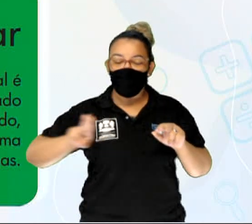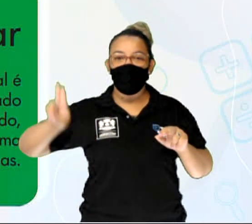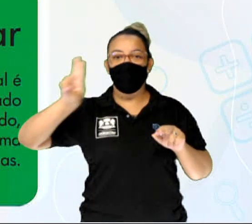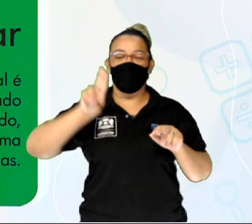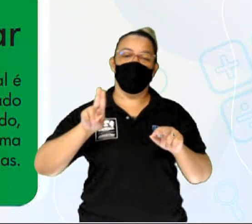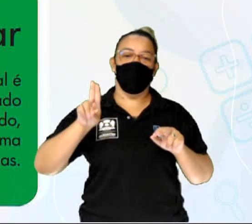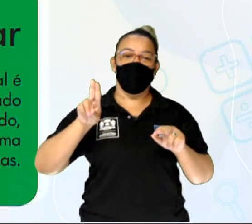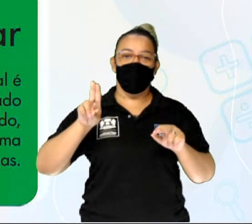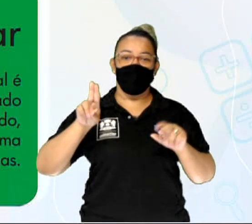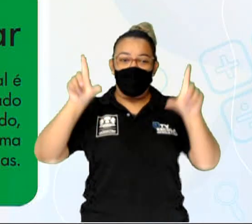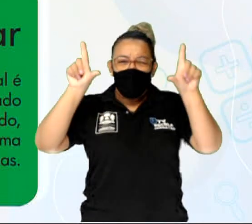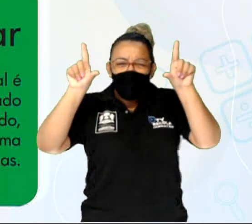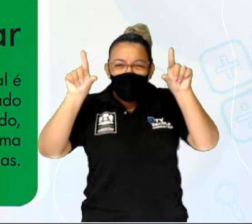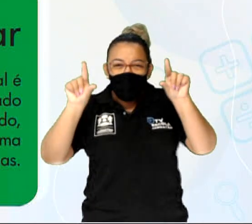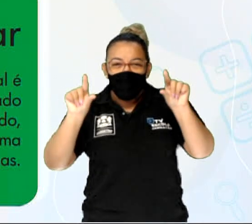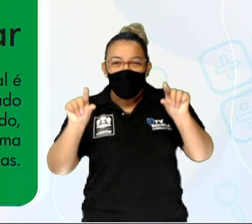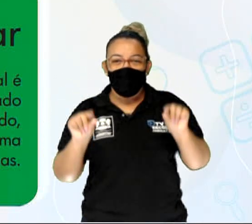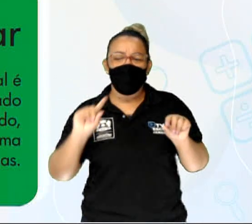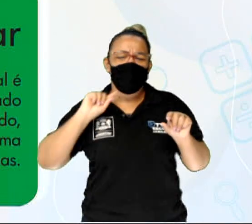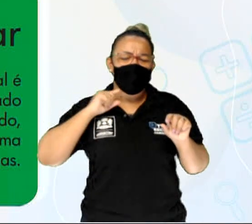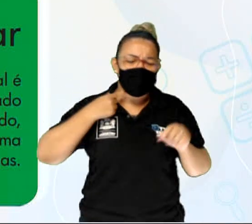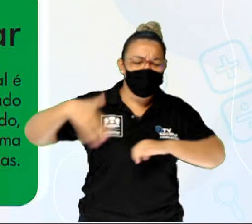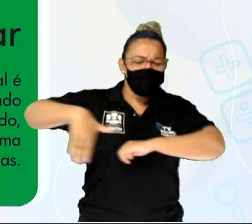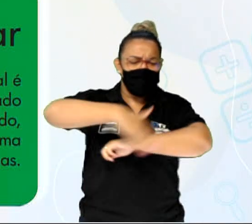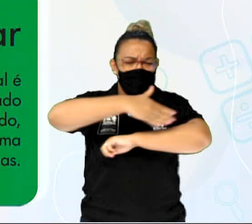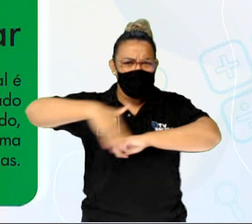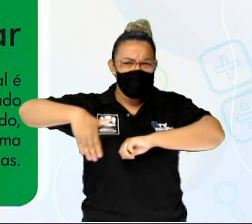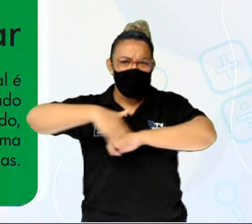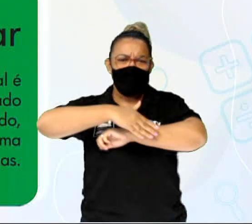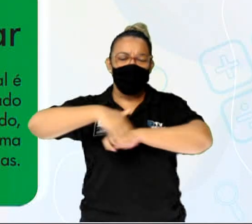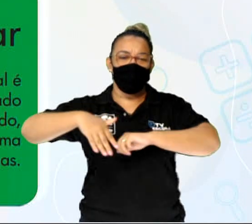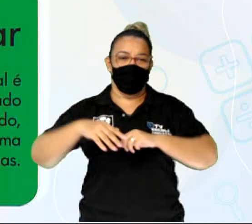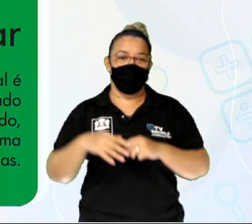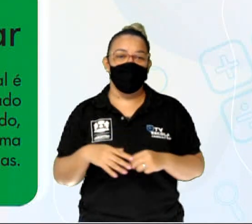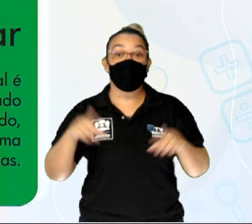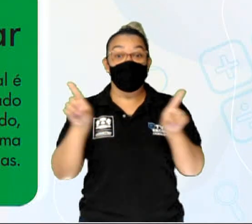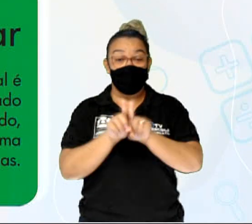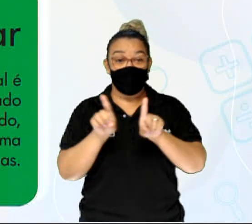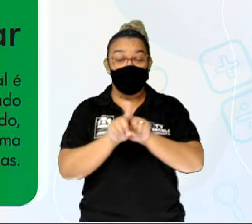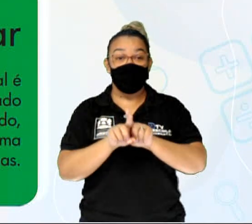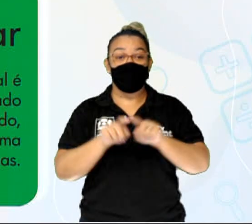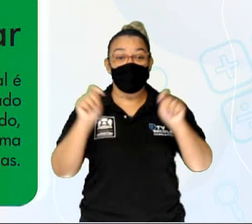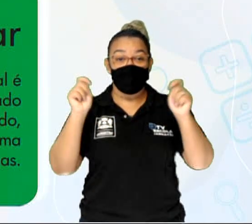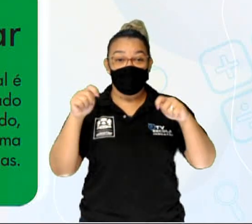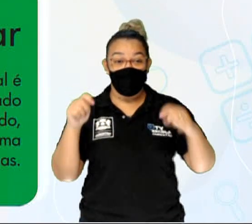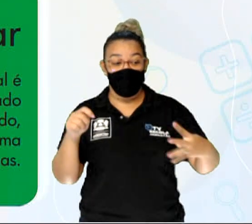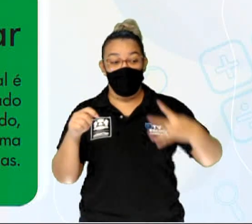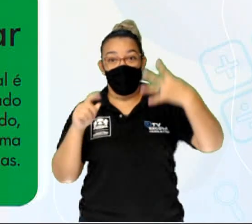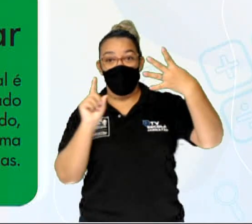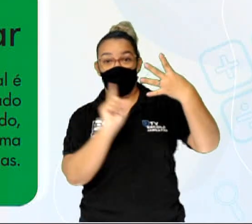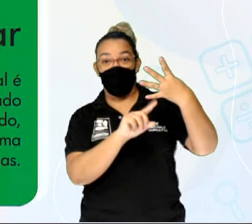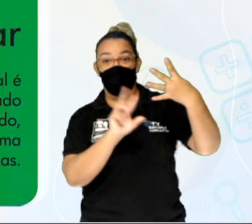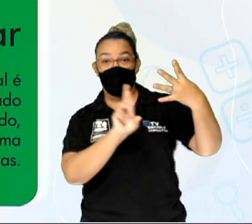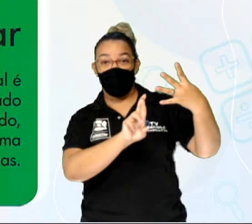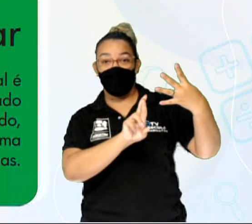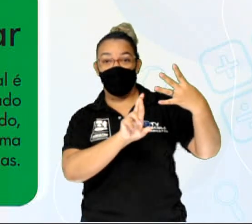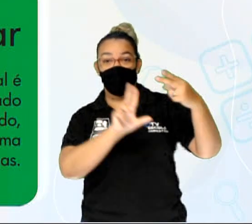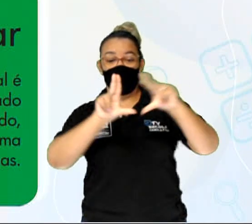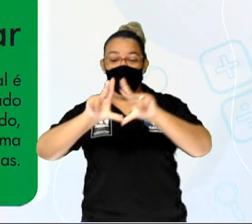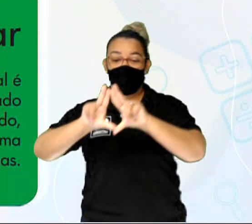menos lixo nas ruas e na natureza. E o quarto R é o